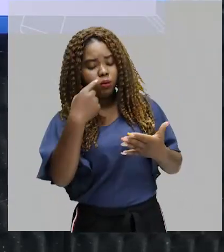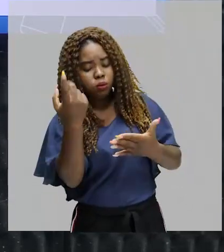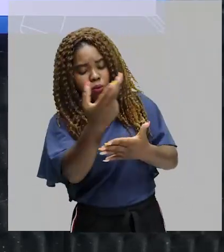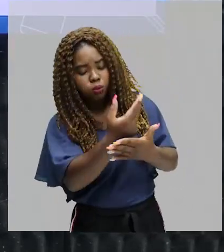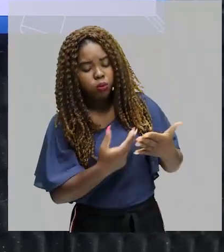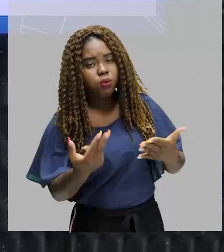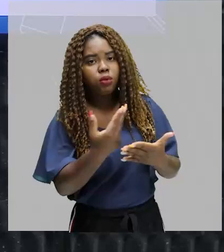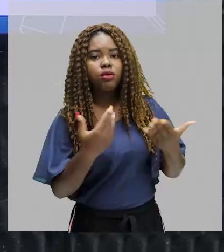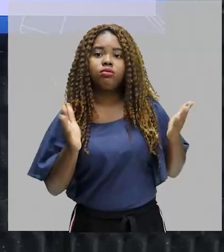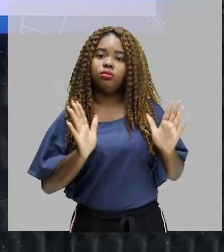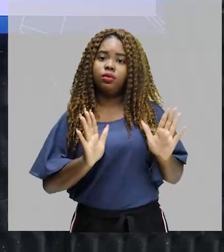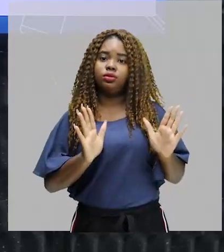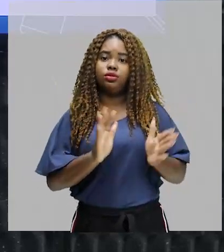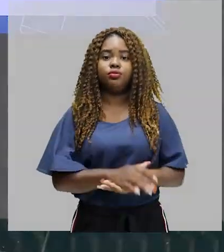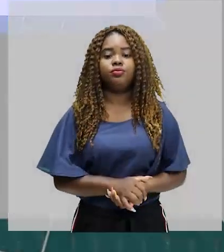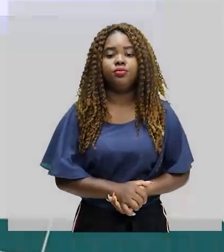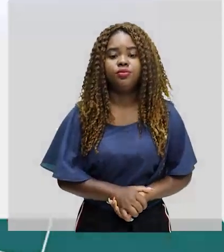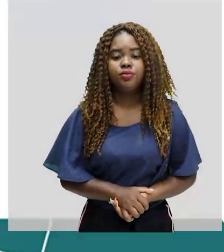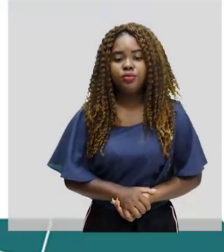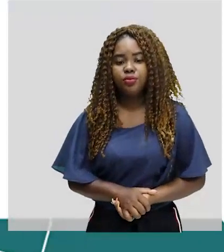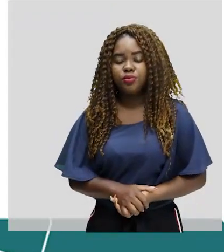verbal. É possível também.